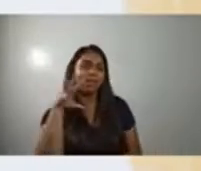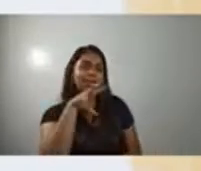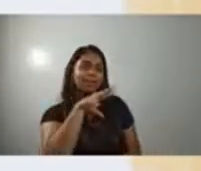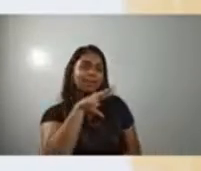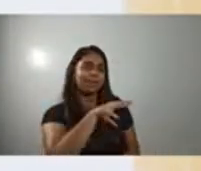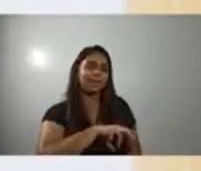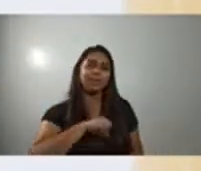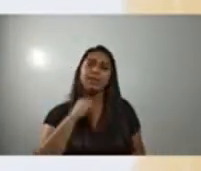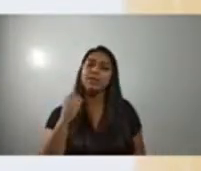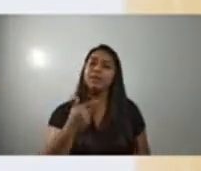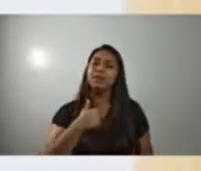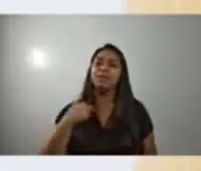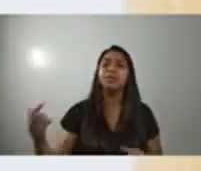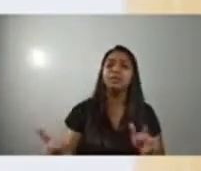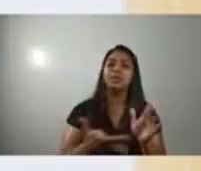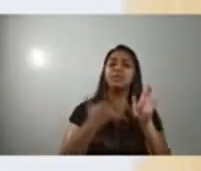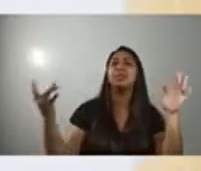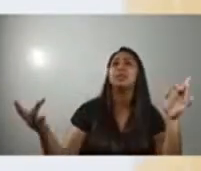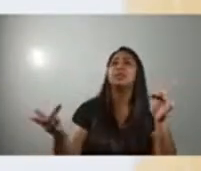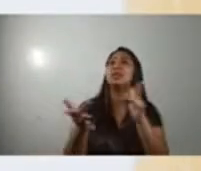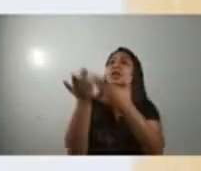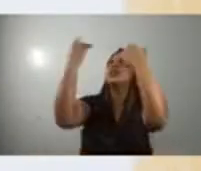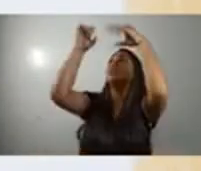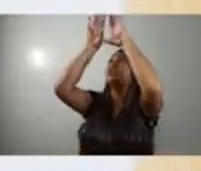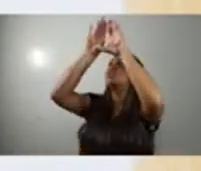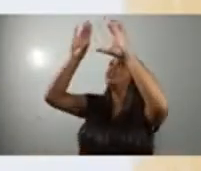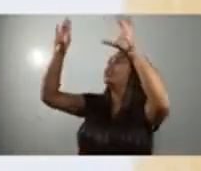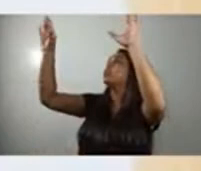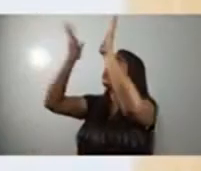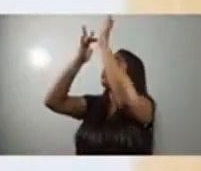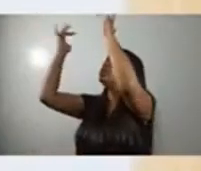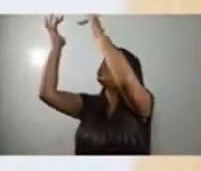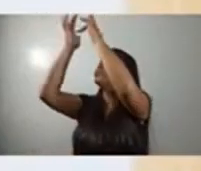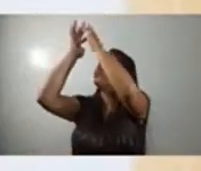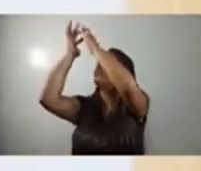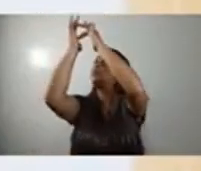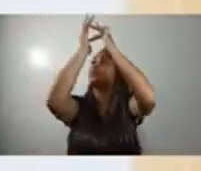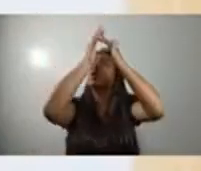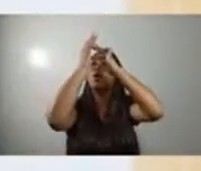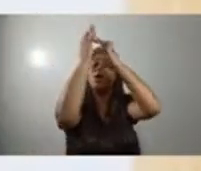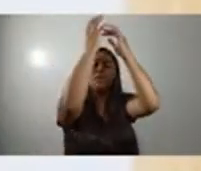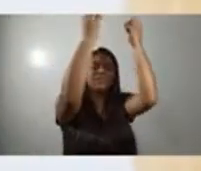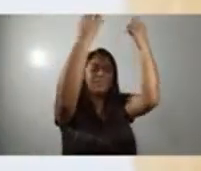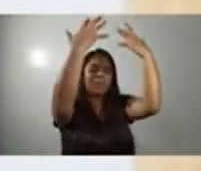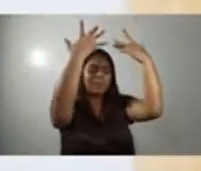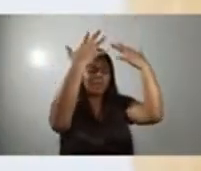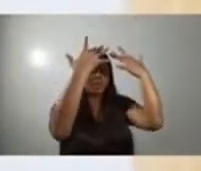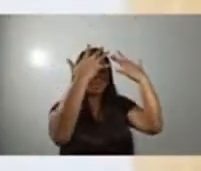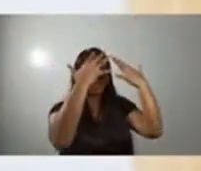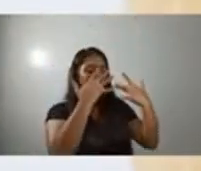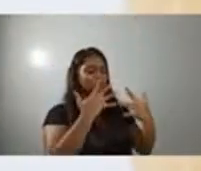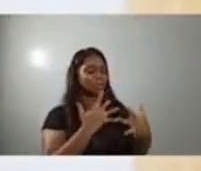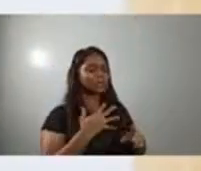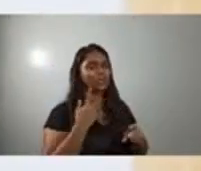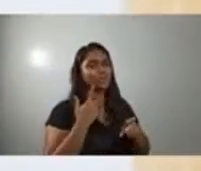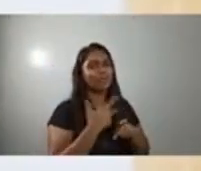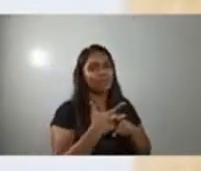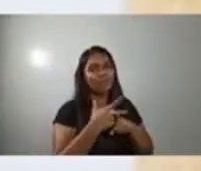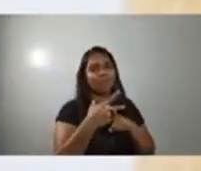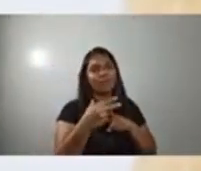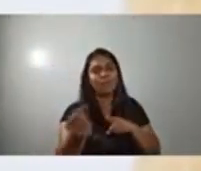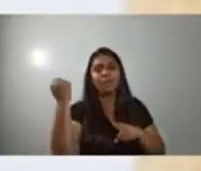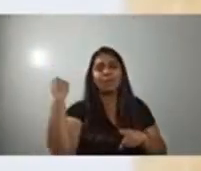Desceu lá da glória, me deu vitória Só por me